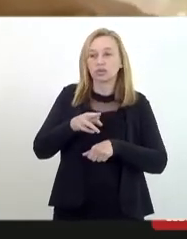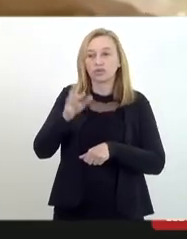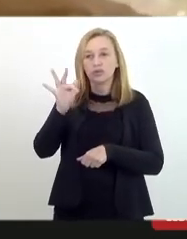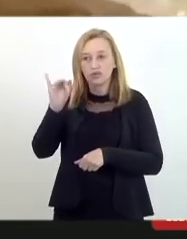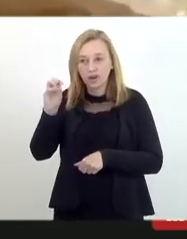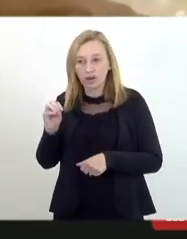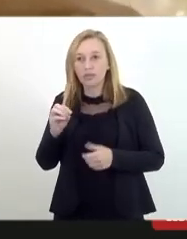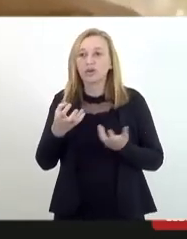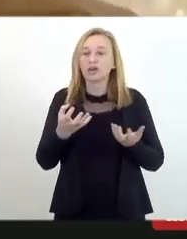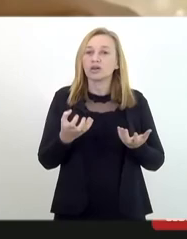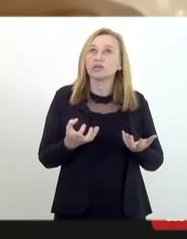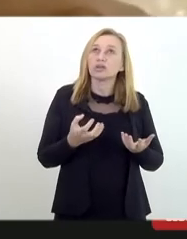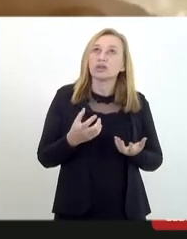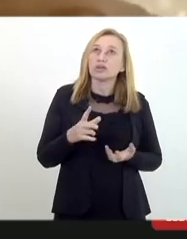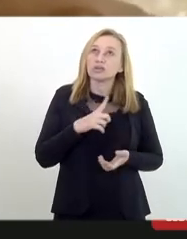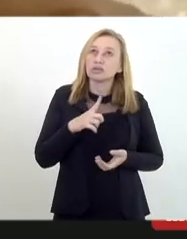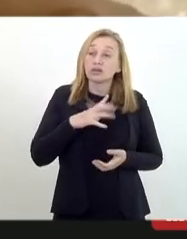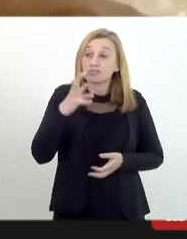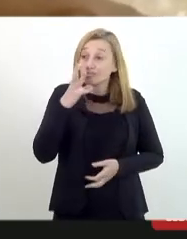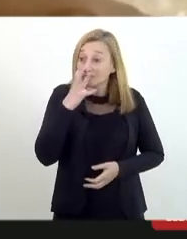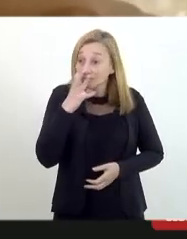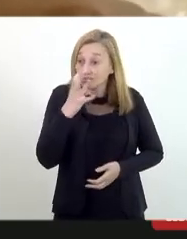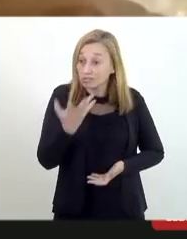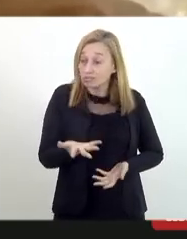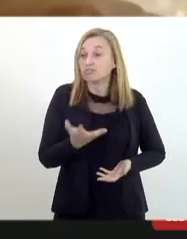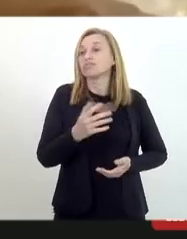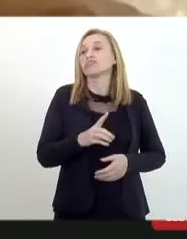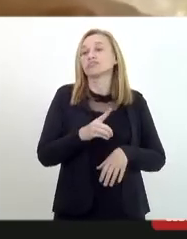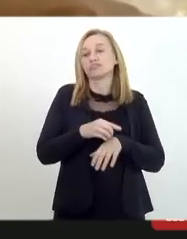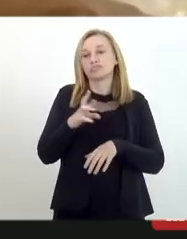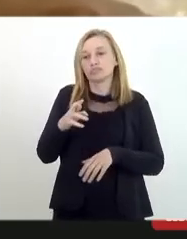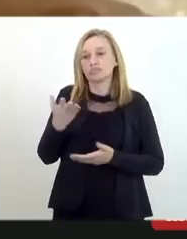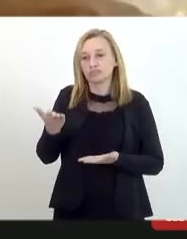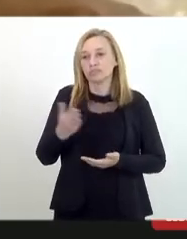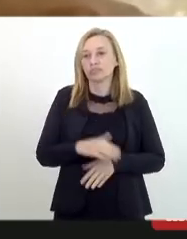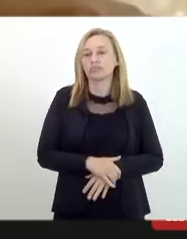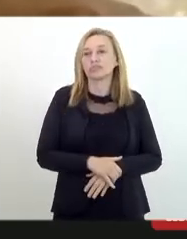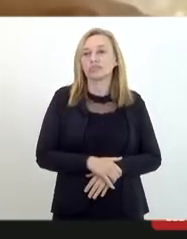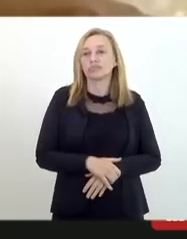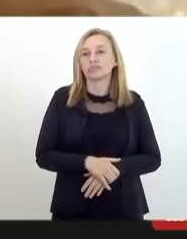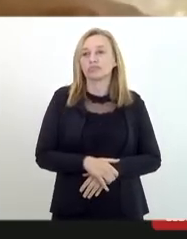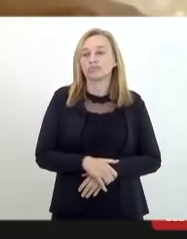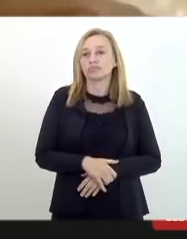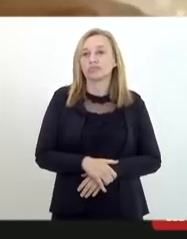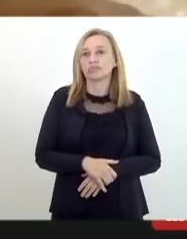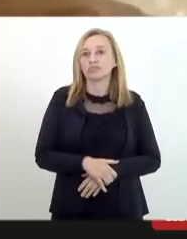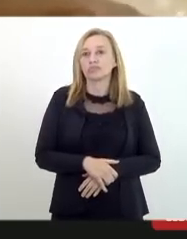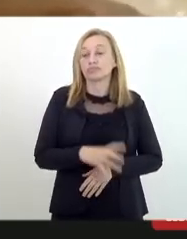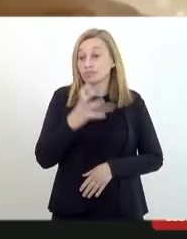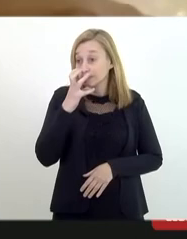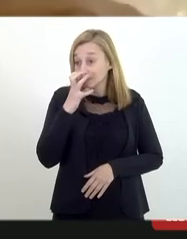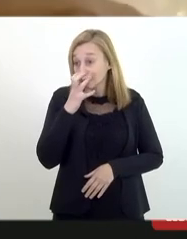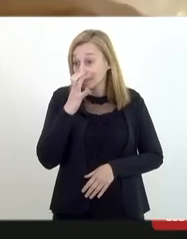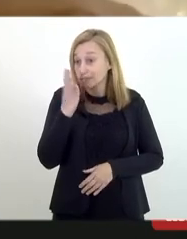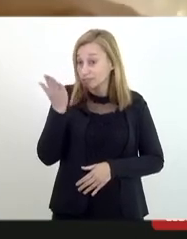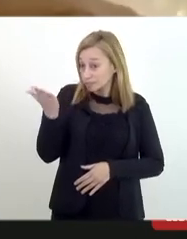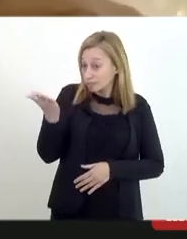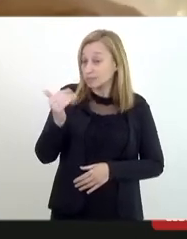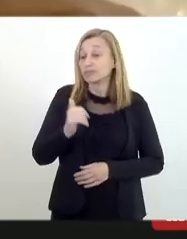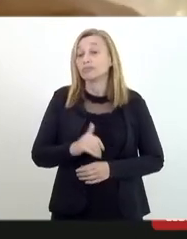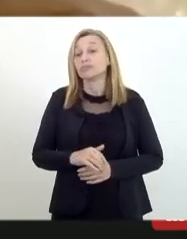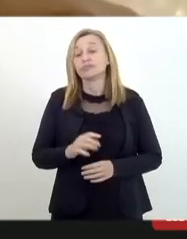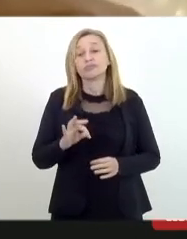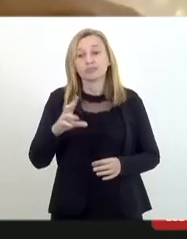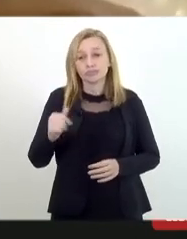Eu tenho muita admiração pelo doutor Mitropoulos, eu tenho muita admiração por ele, pelo que ele tem